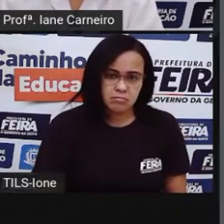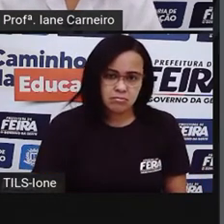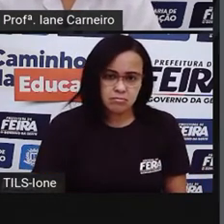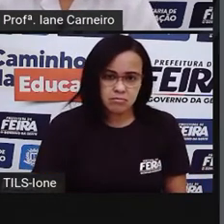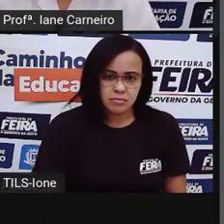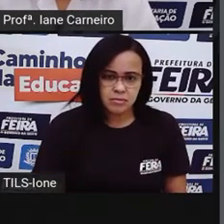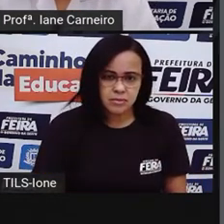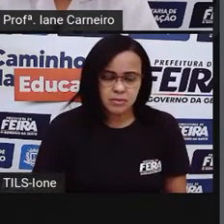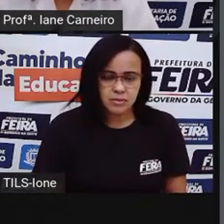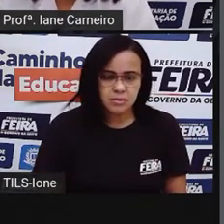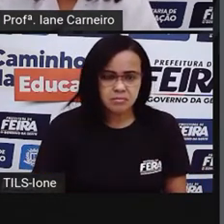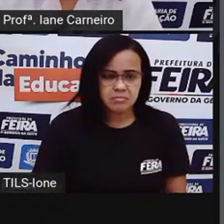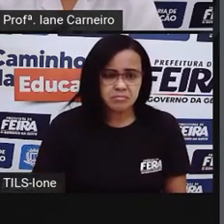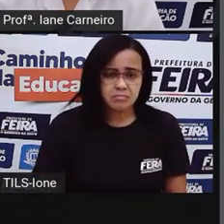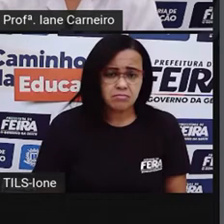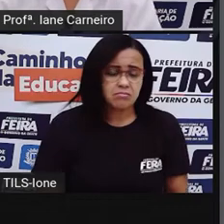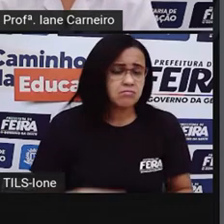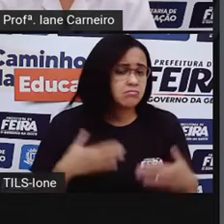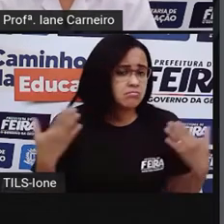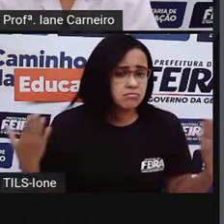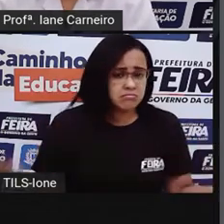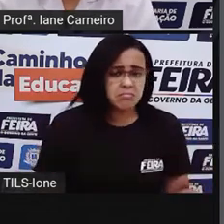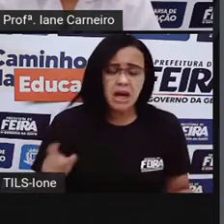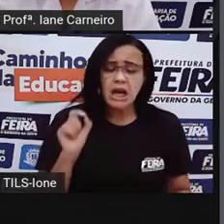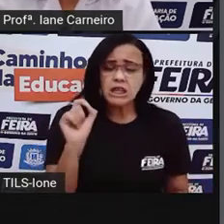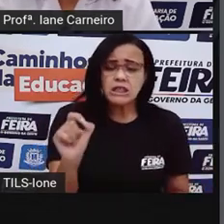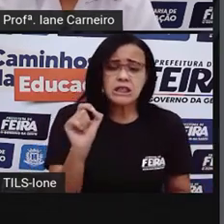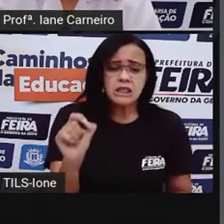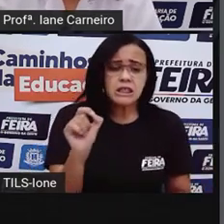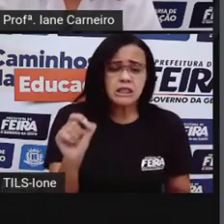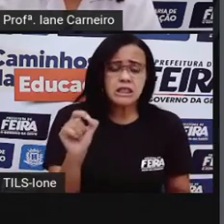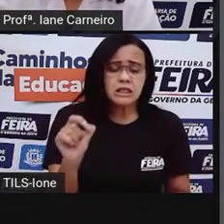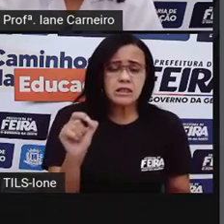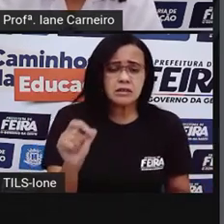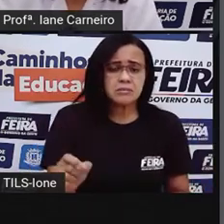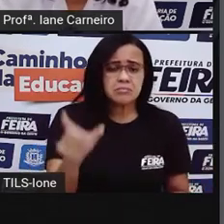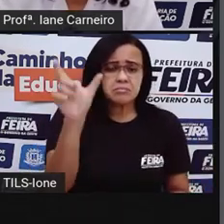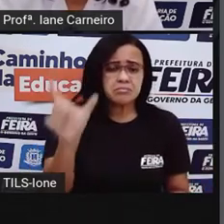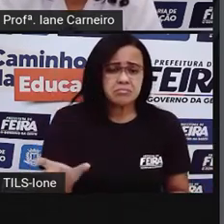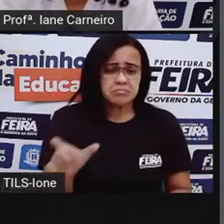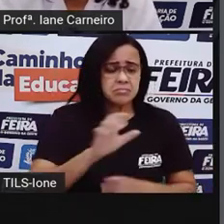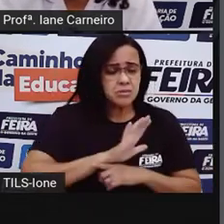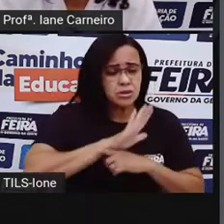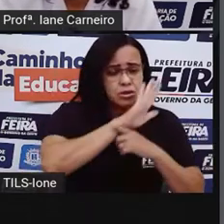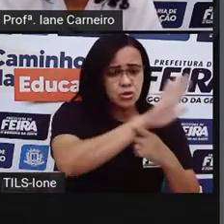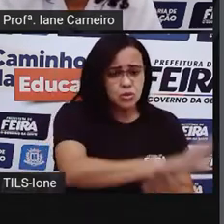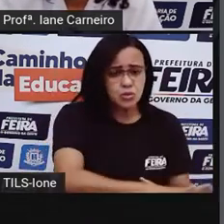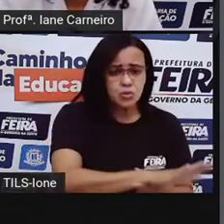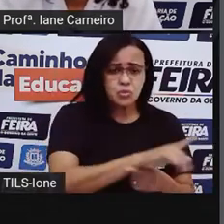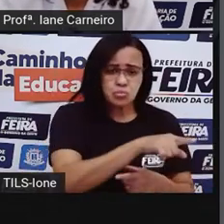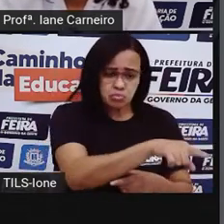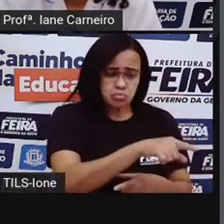Quem quer ajudar-me a acolher as espigas de milho maduro?